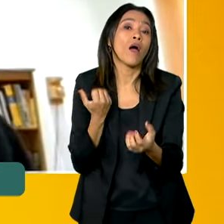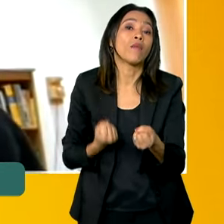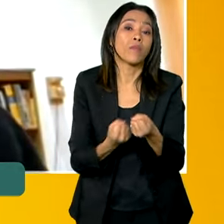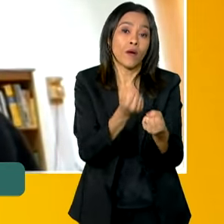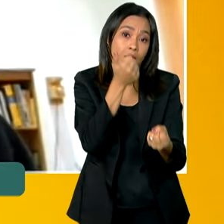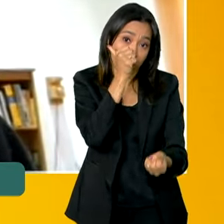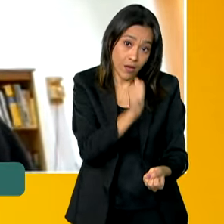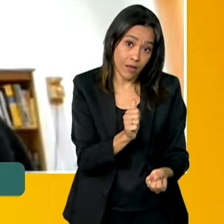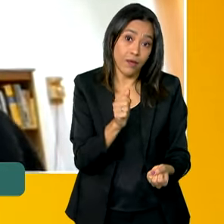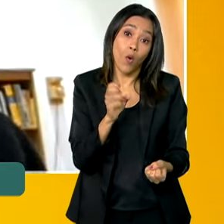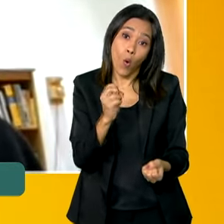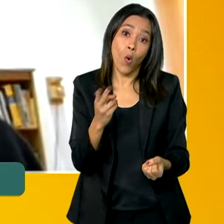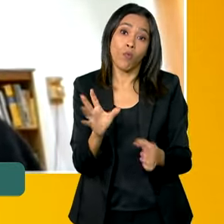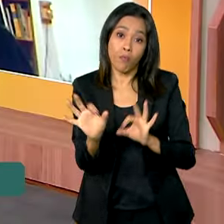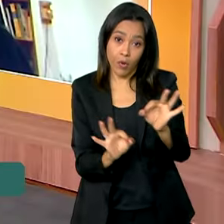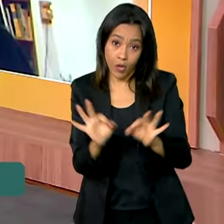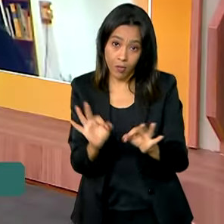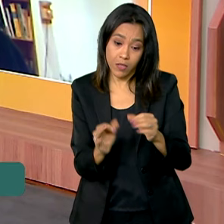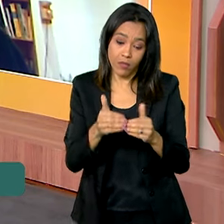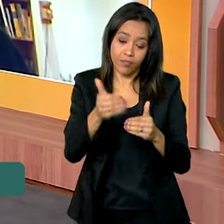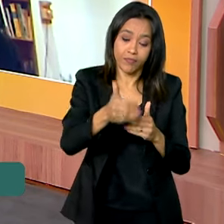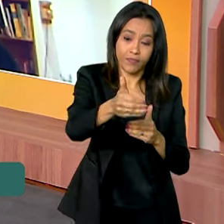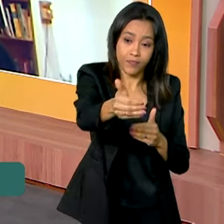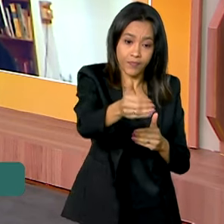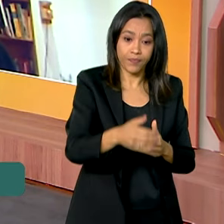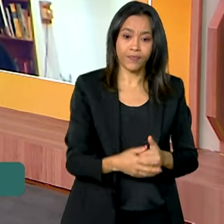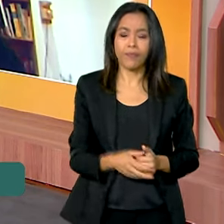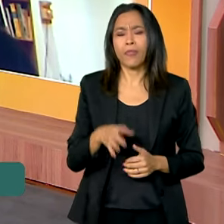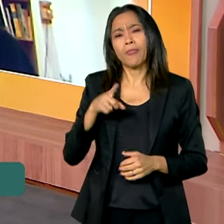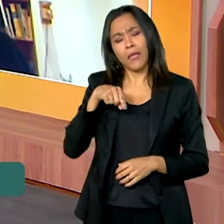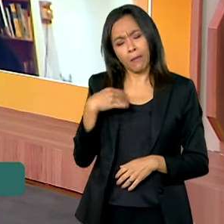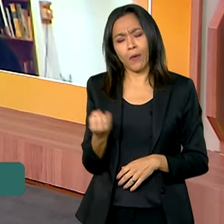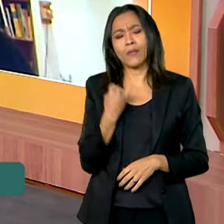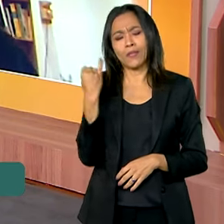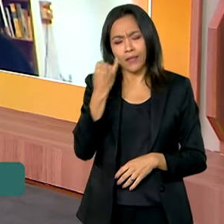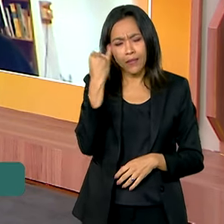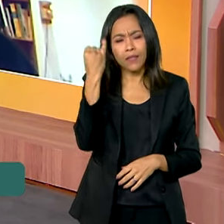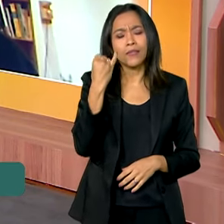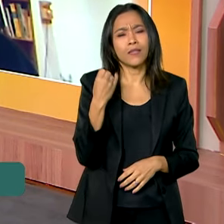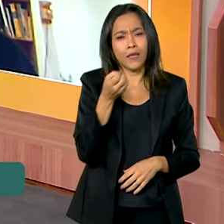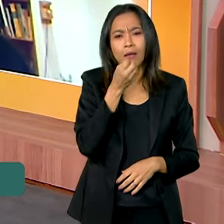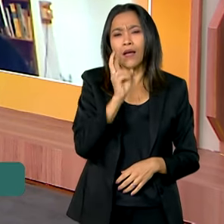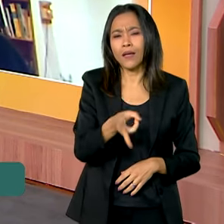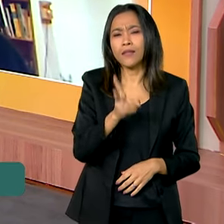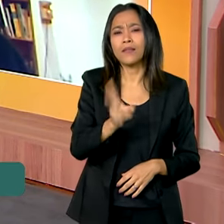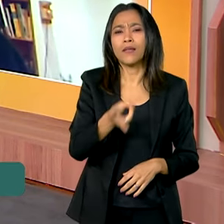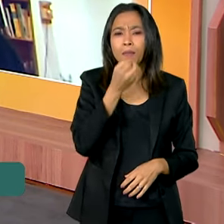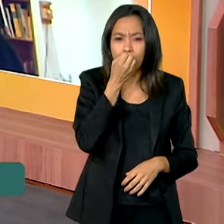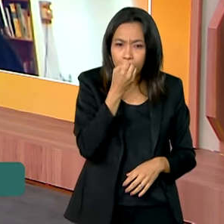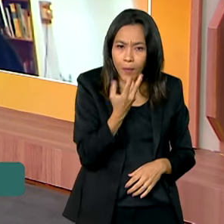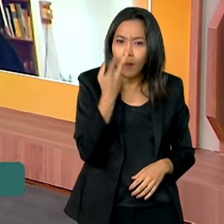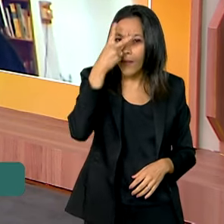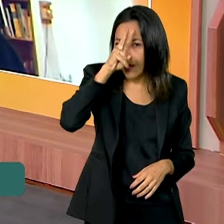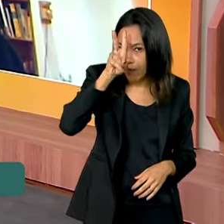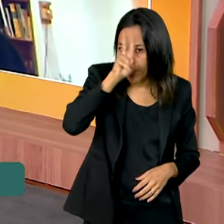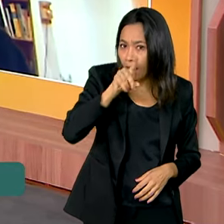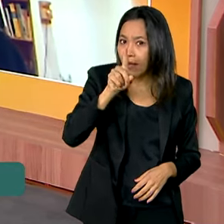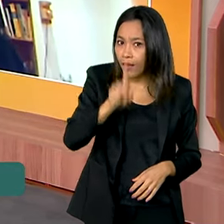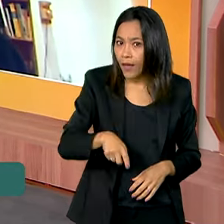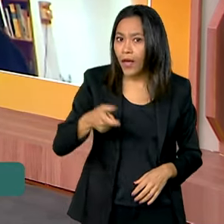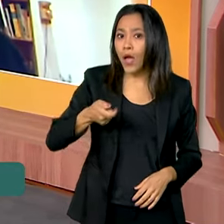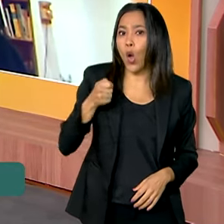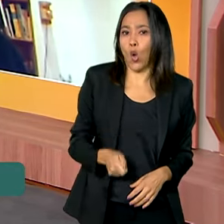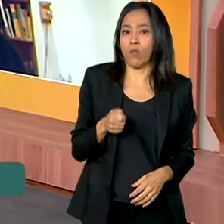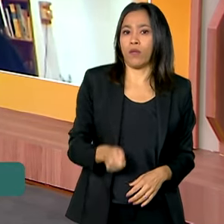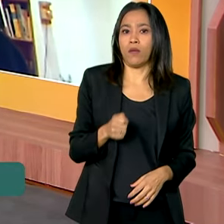previstas. Programação realmente extensa, importantíssima. E olha, diretor, eu acho que é sempre bom a gente lembrar que é obrigação e